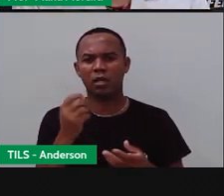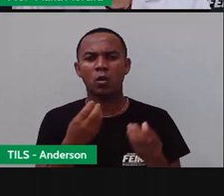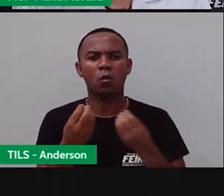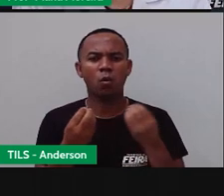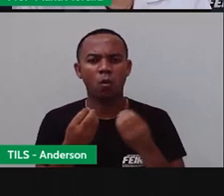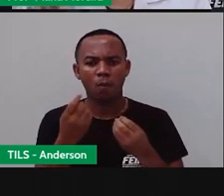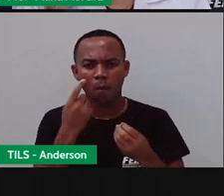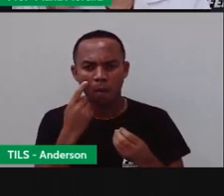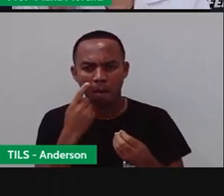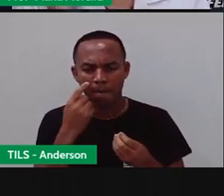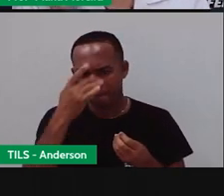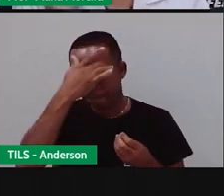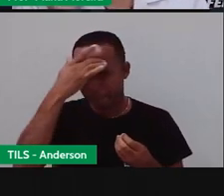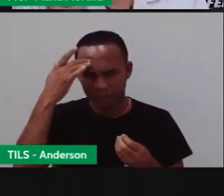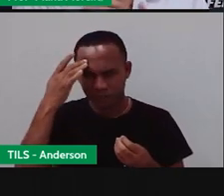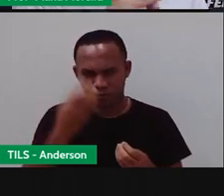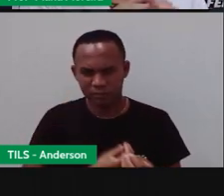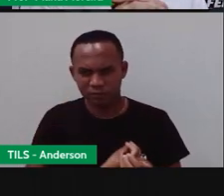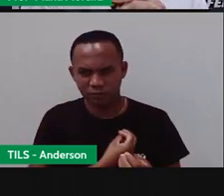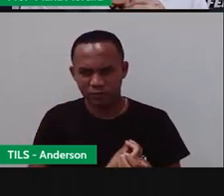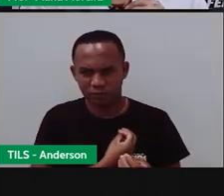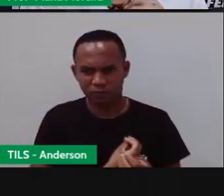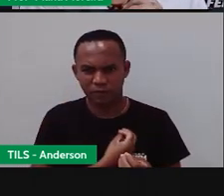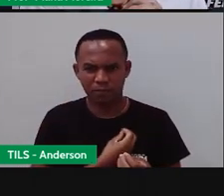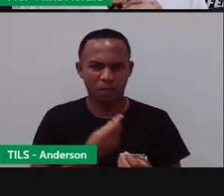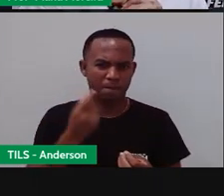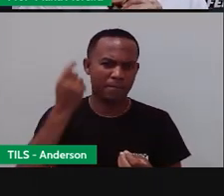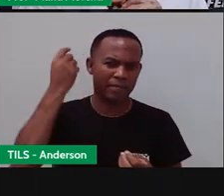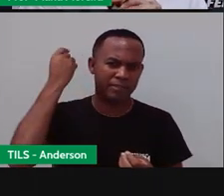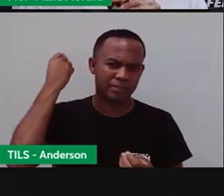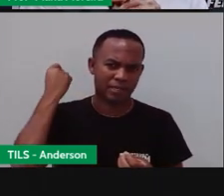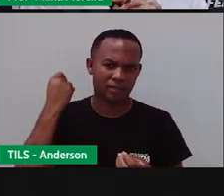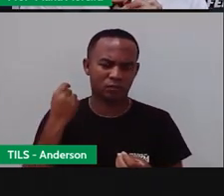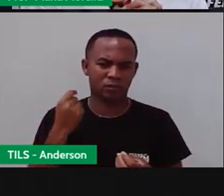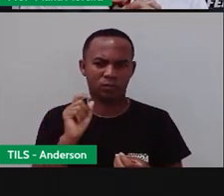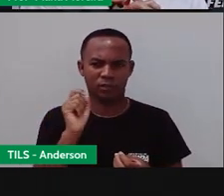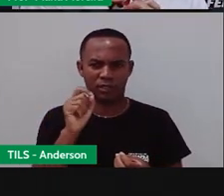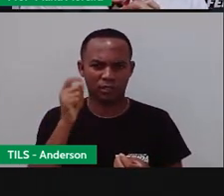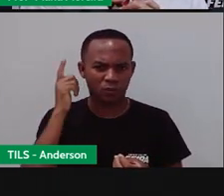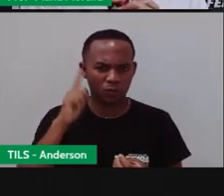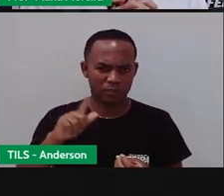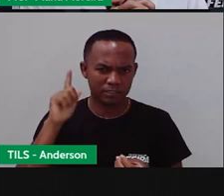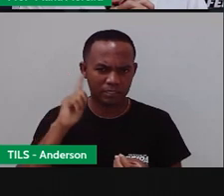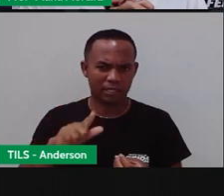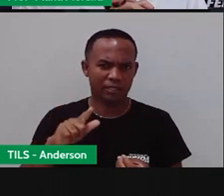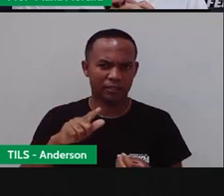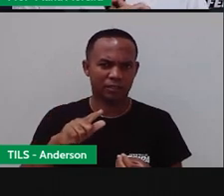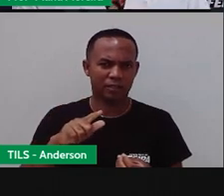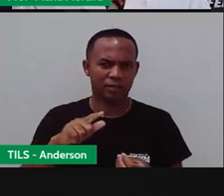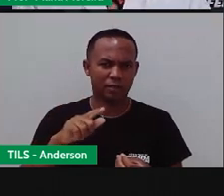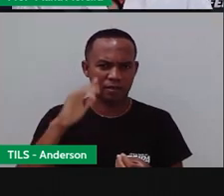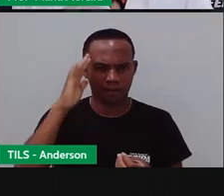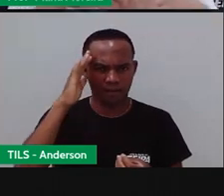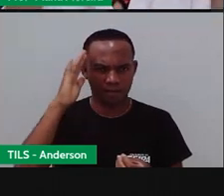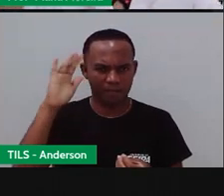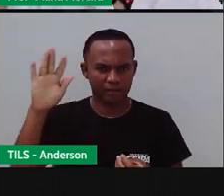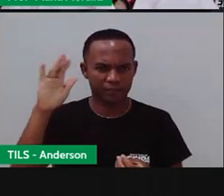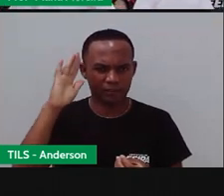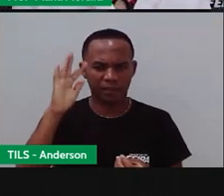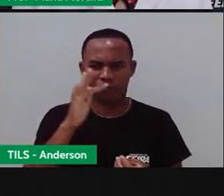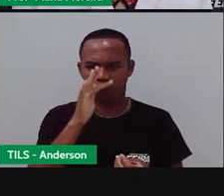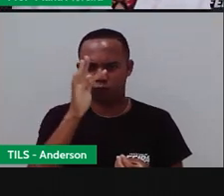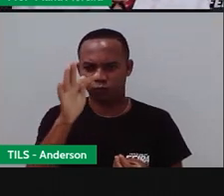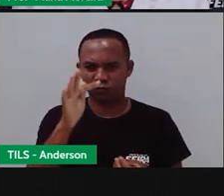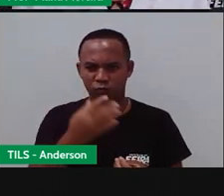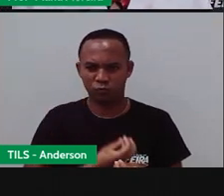Será que as pessoas que estavam vivendo esse momento aí no passado, elas conseguiriam imaginar que no futuro nós estaríamos,